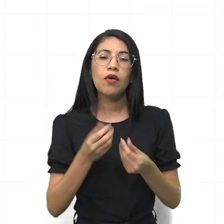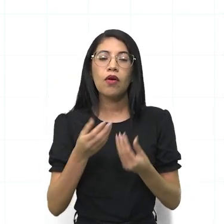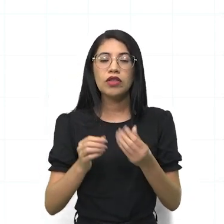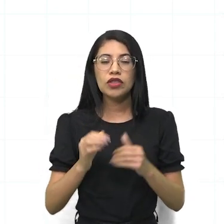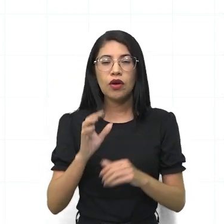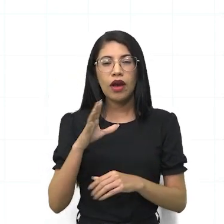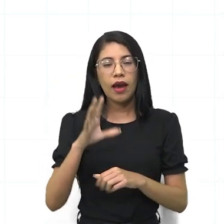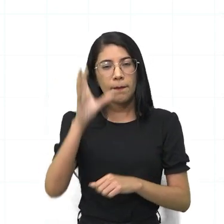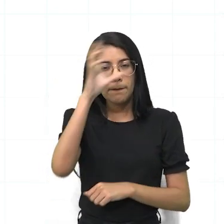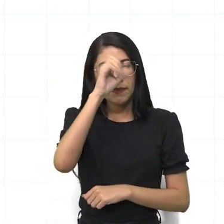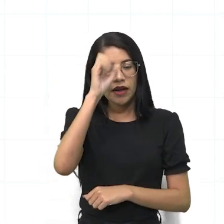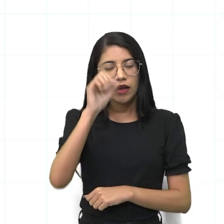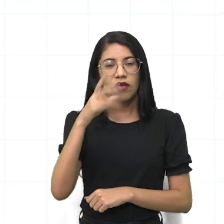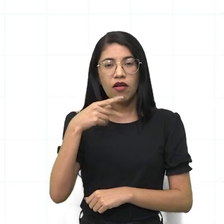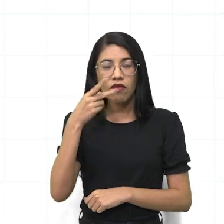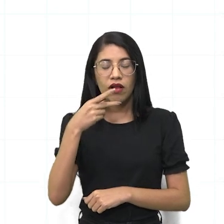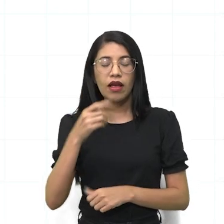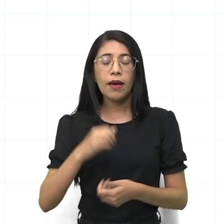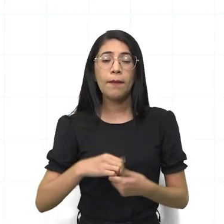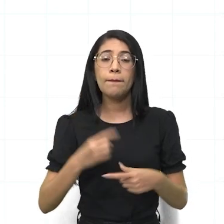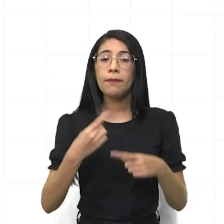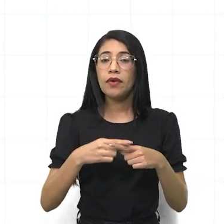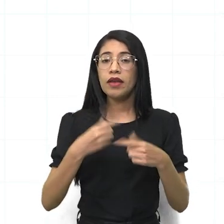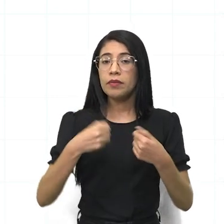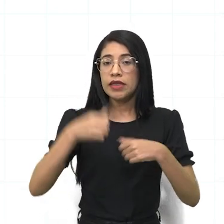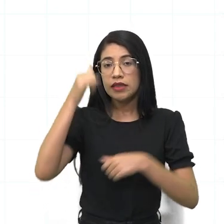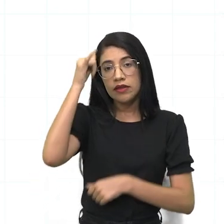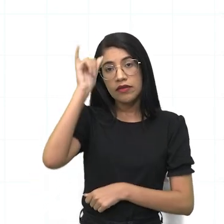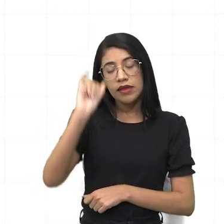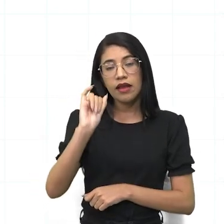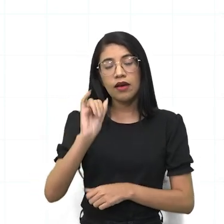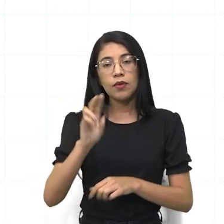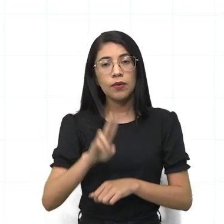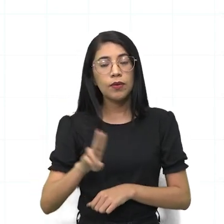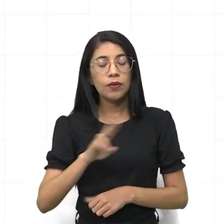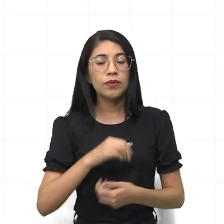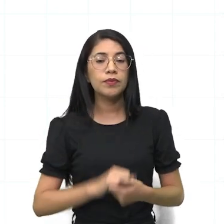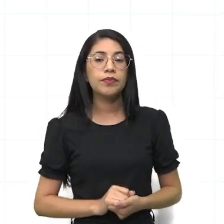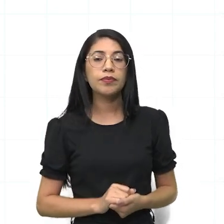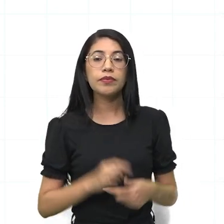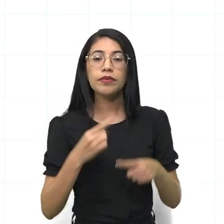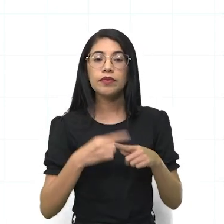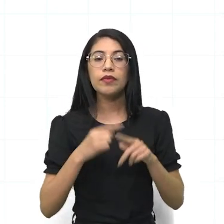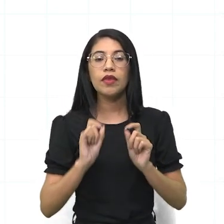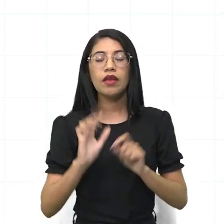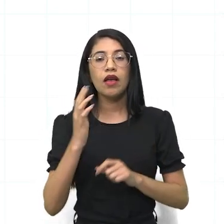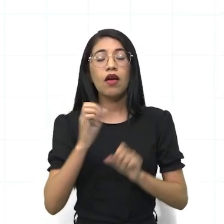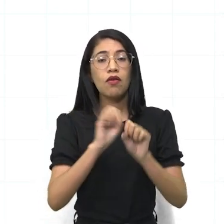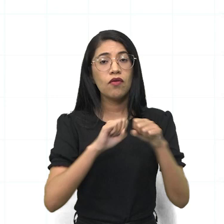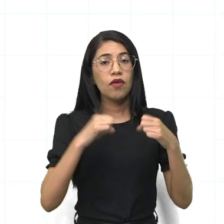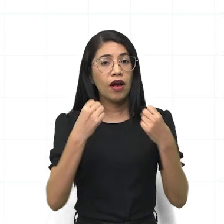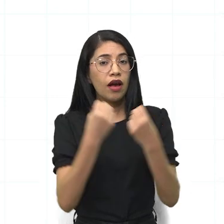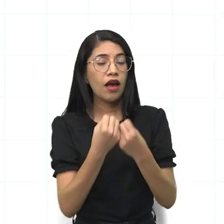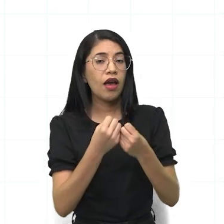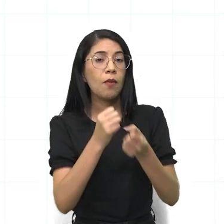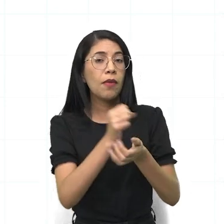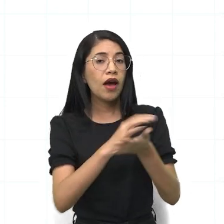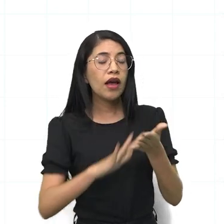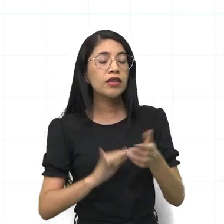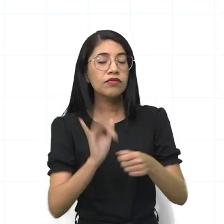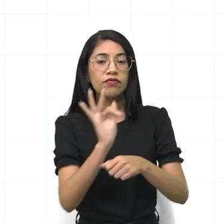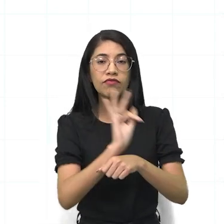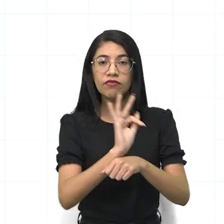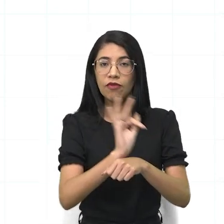falante, tá, por que que não se deve usar, professor? Olha só, pois devido ao fato de o seminário ser uma atividade mais